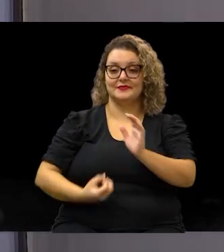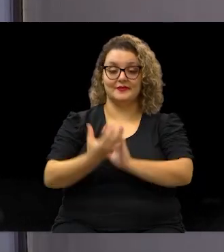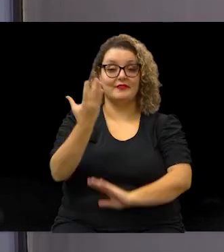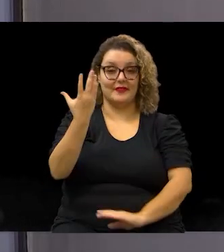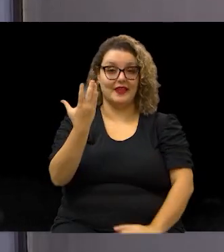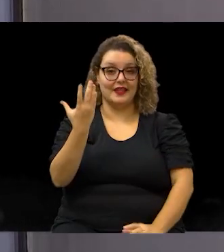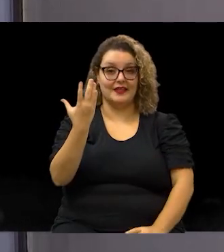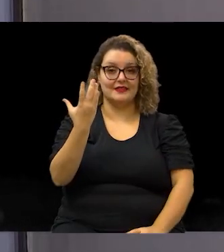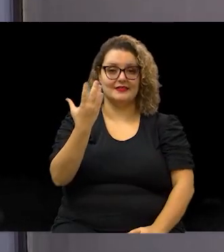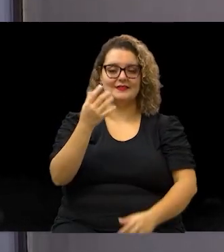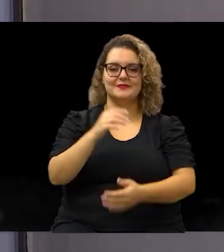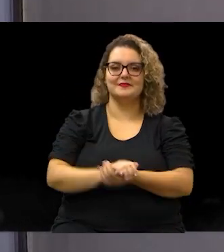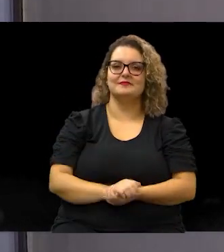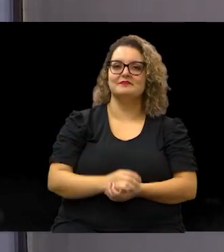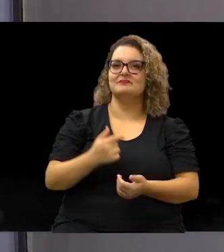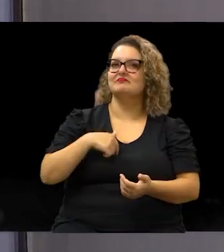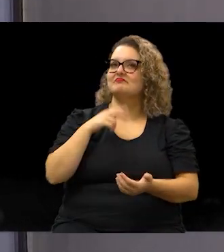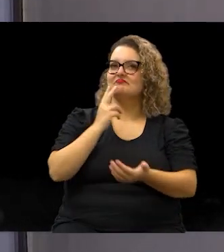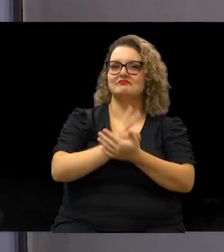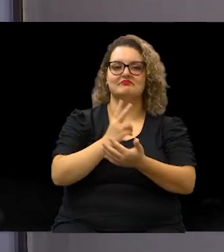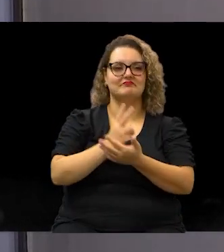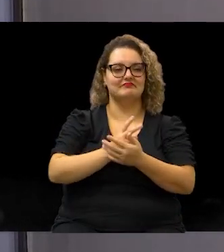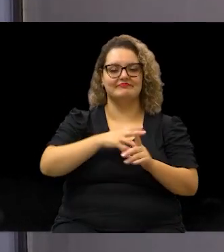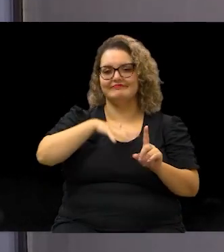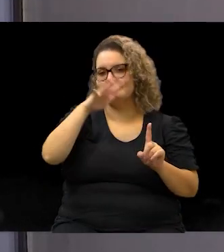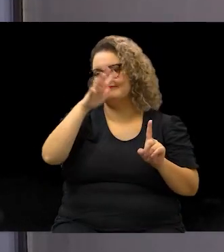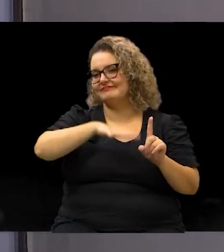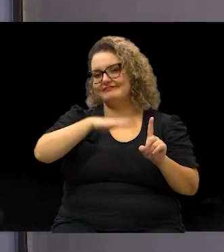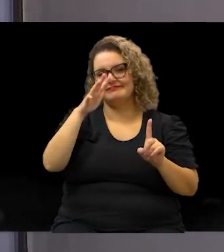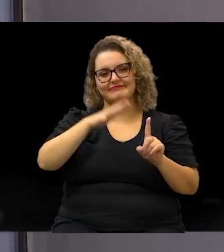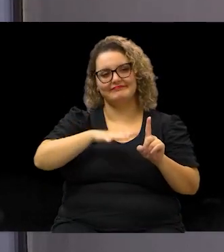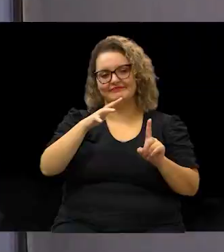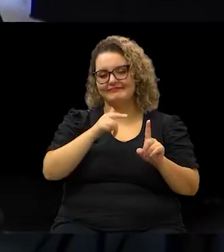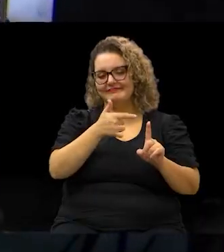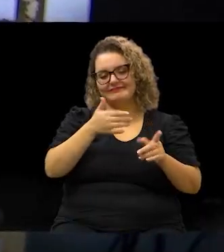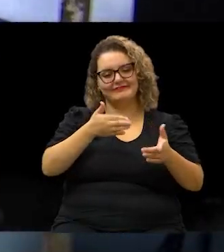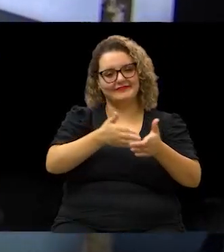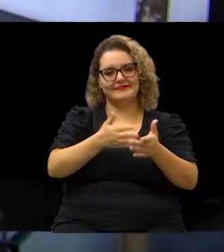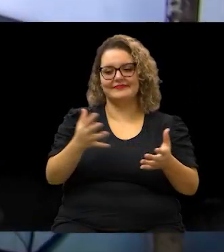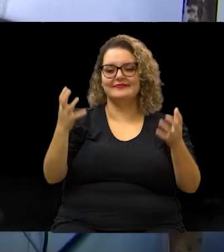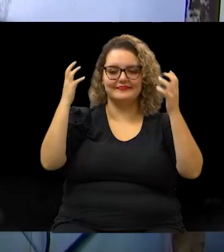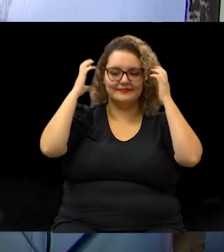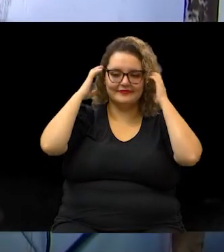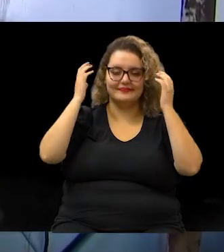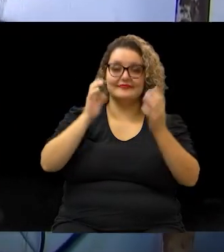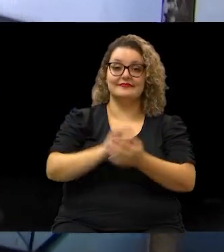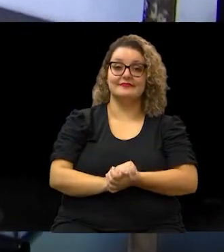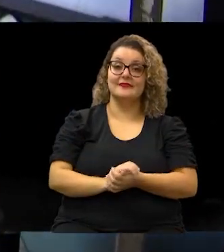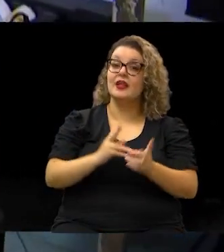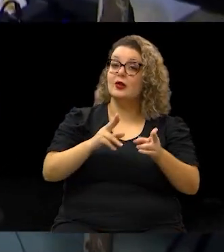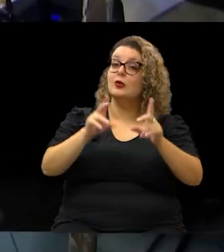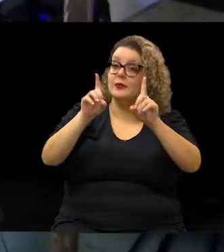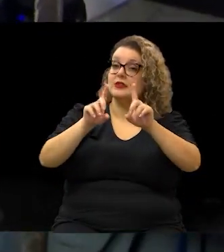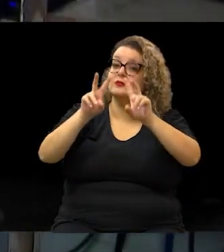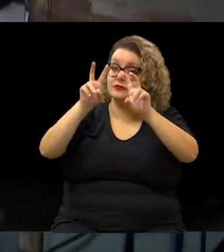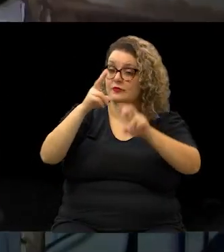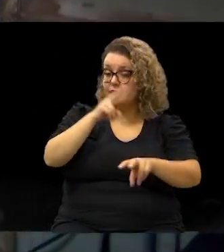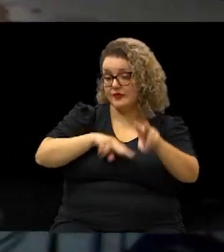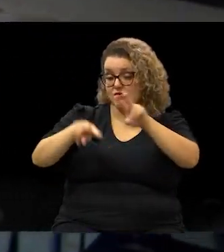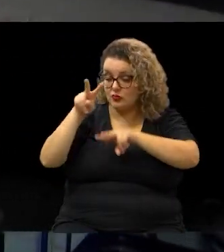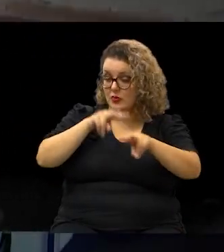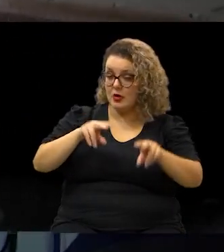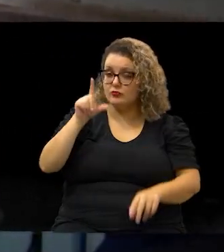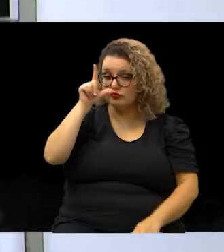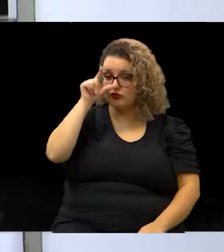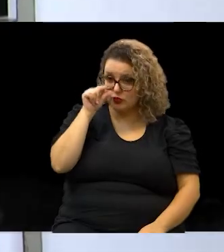sempre sou um fã incondicional do rádio. Como é deficiente visual, para ele sempre foi